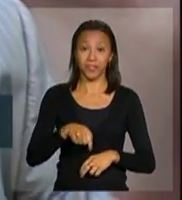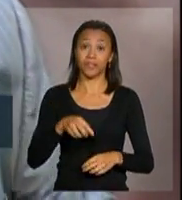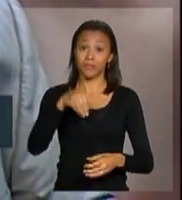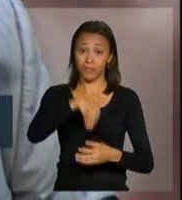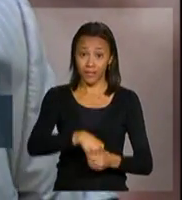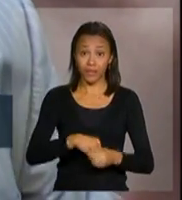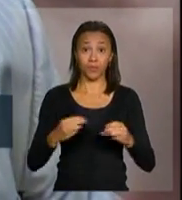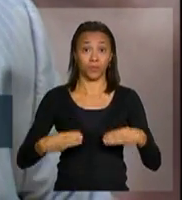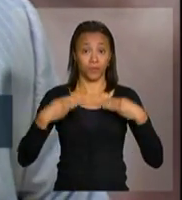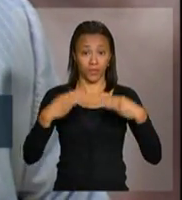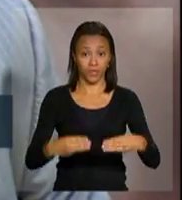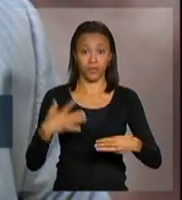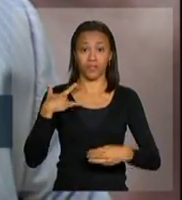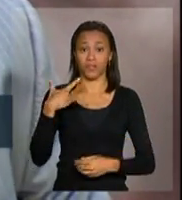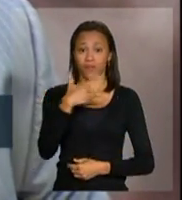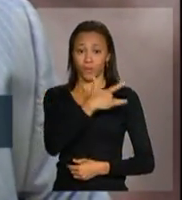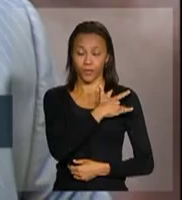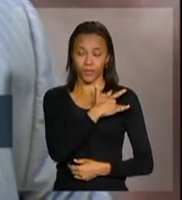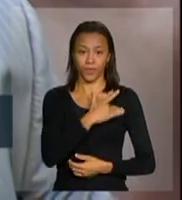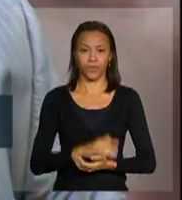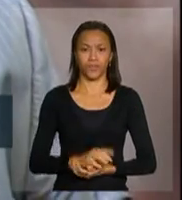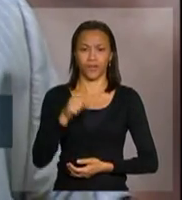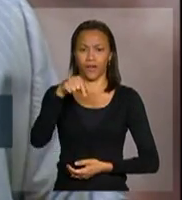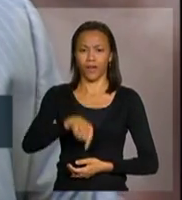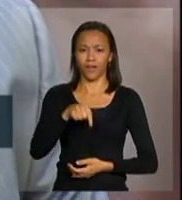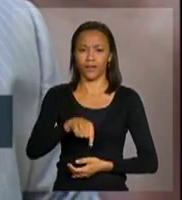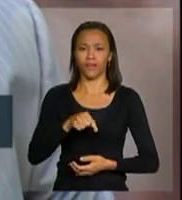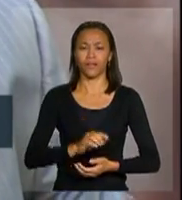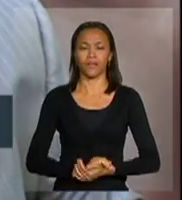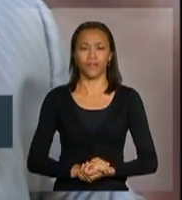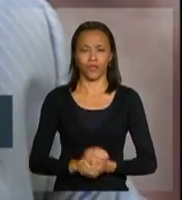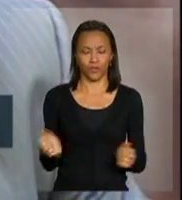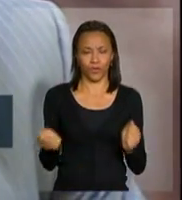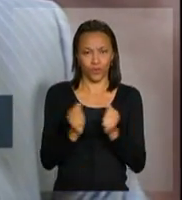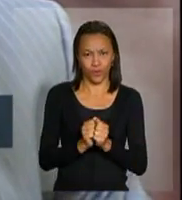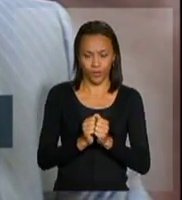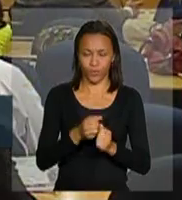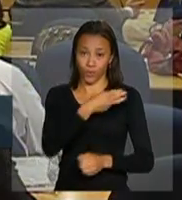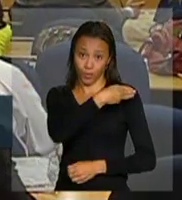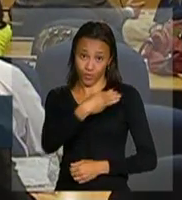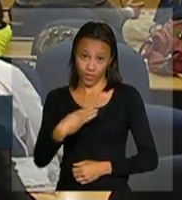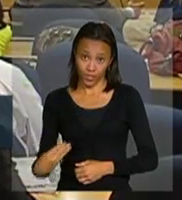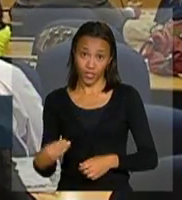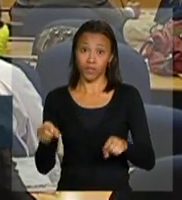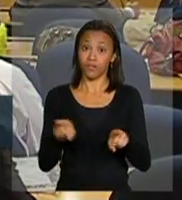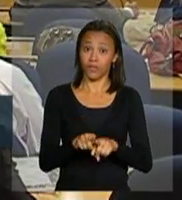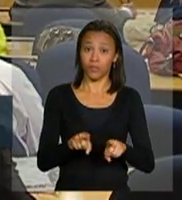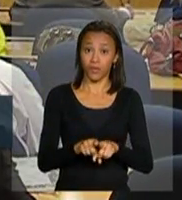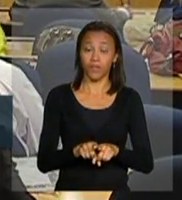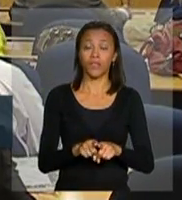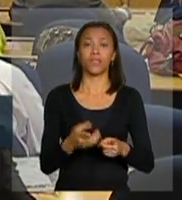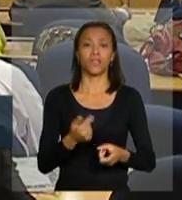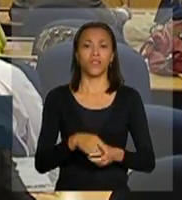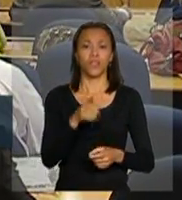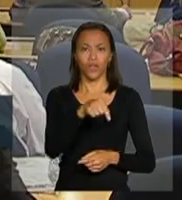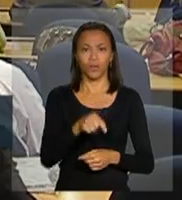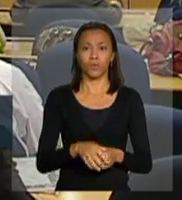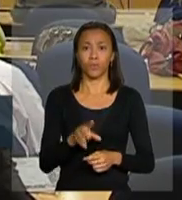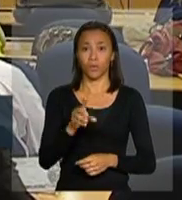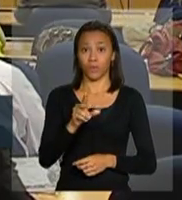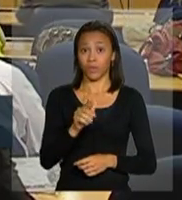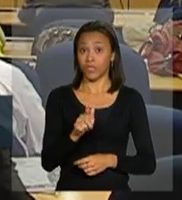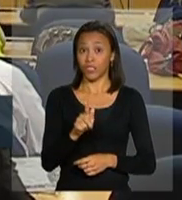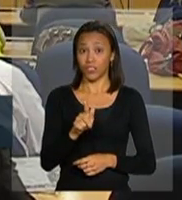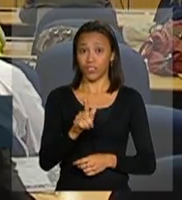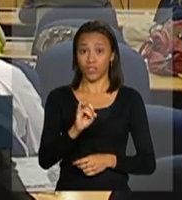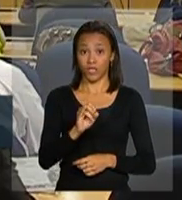da Saúde, nesta mesa, com o senhor ministro, o secretário de Vigilância da Saúde e o doutor de seu Greco,